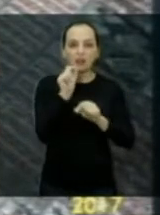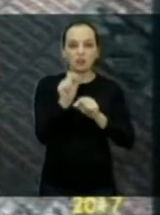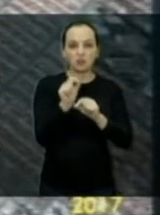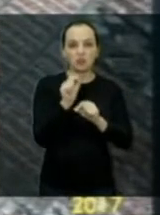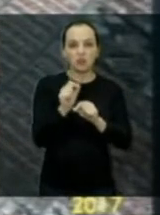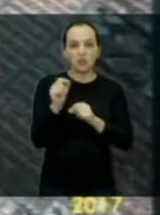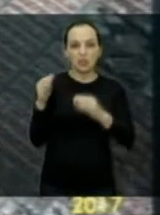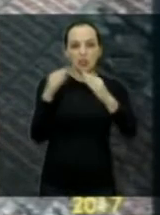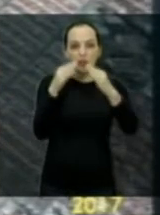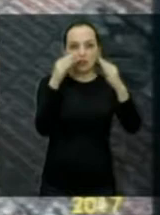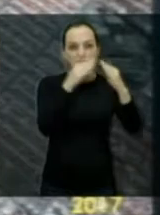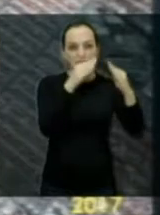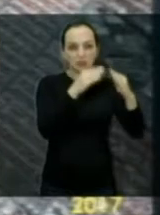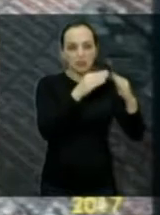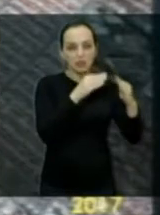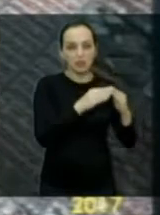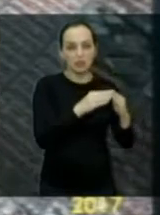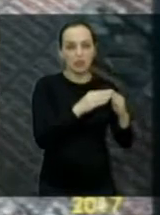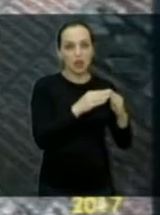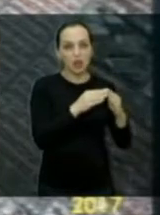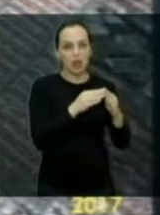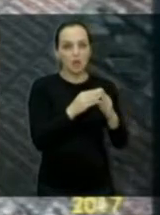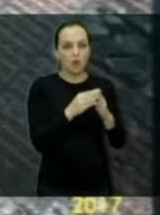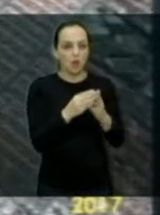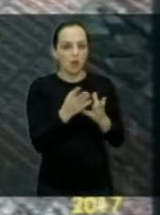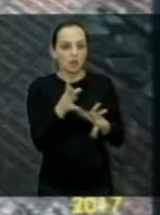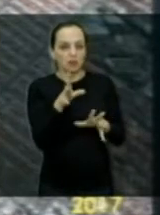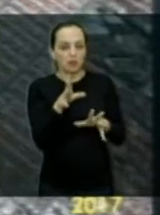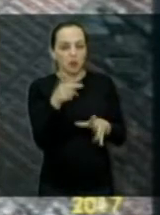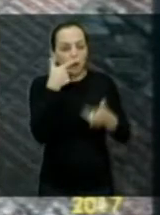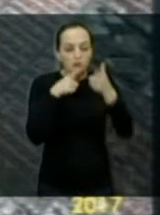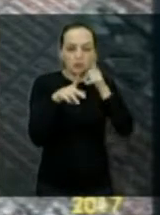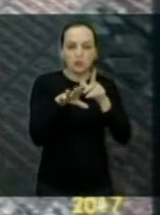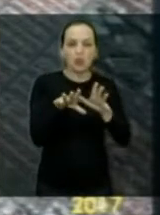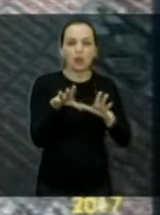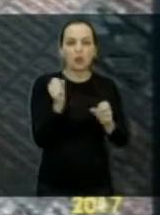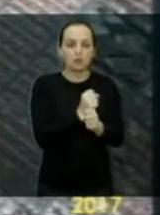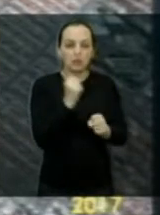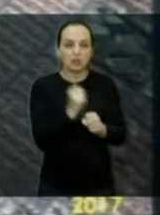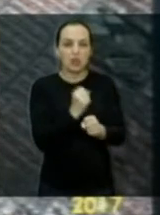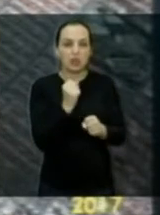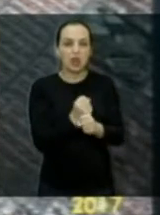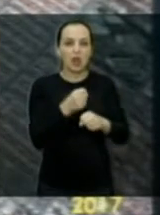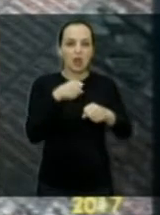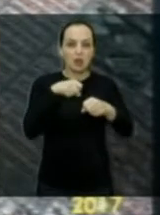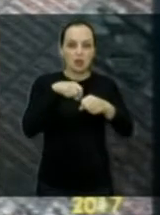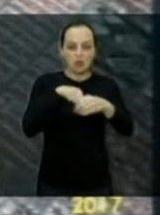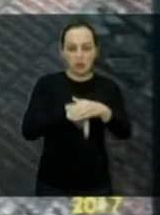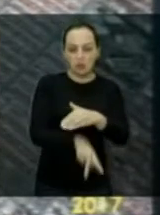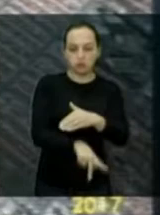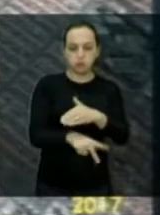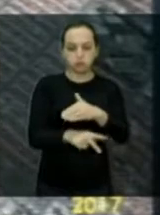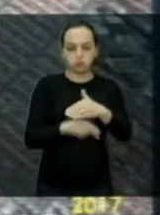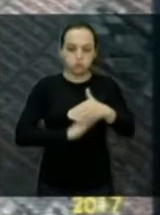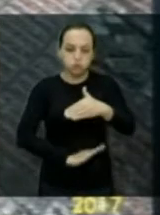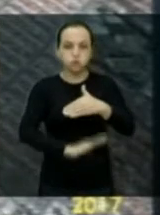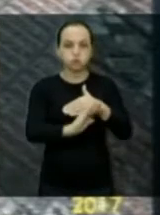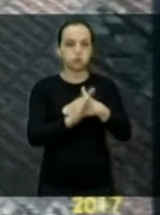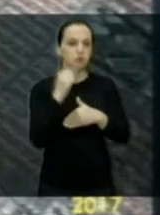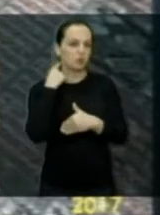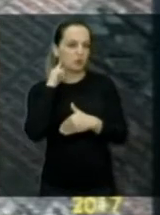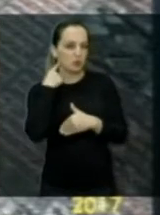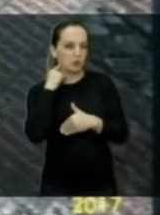feito esse loteamento, que carriou material, que entupiu, encheu, assoriou a represa.